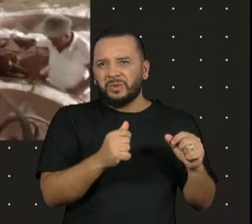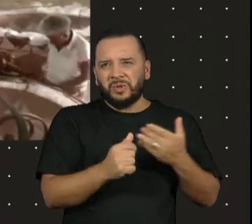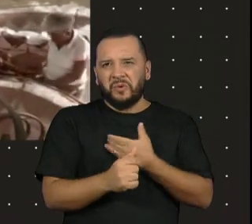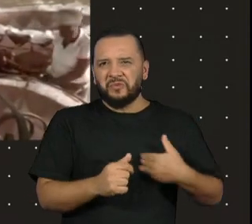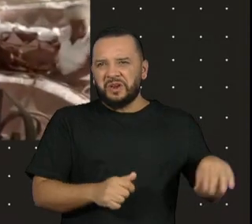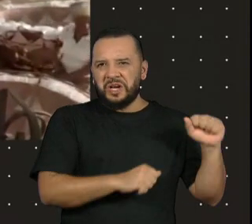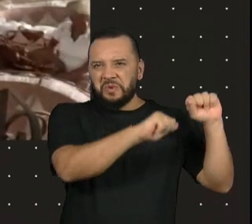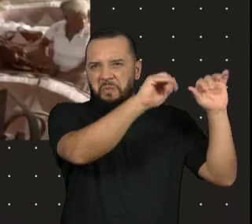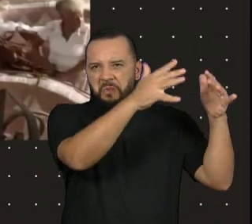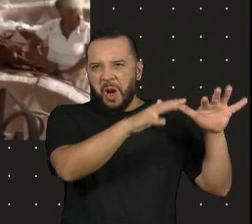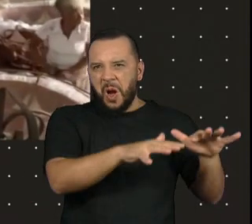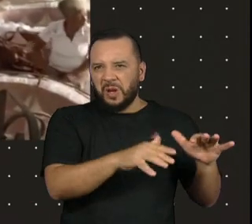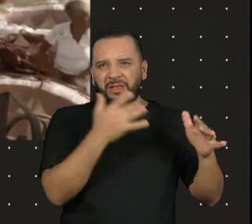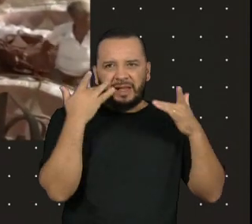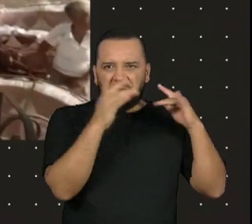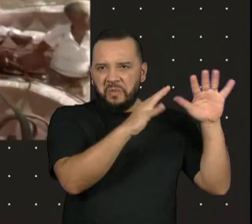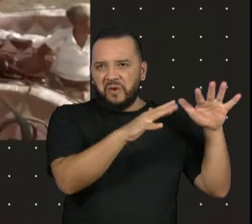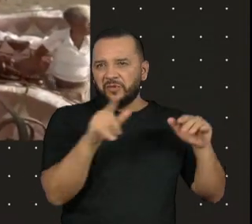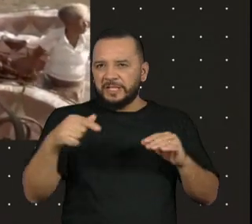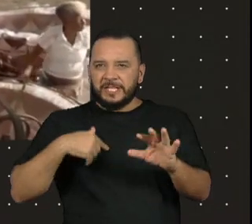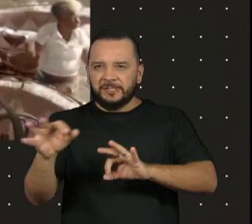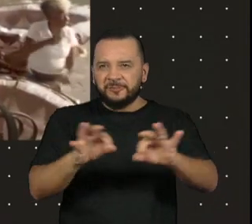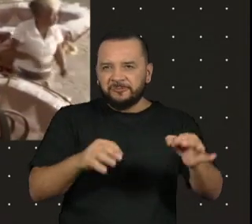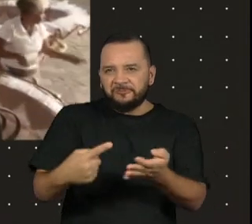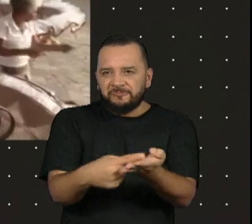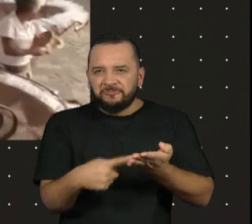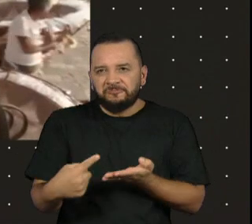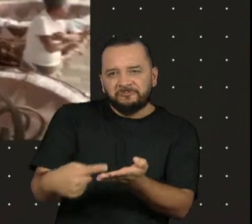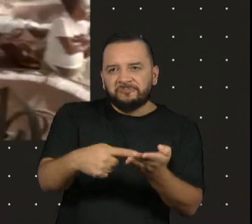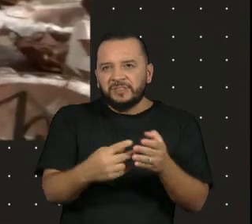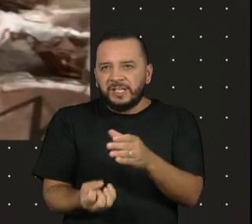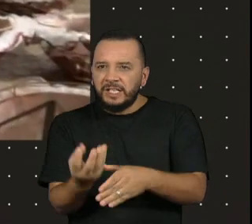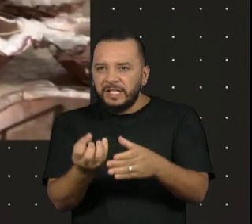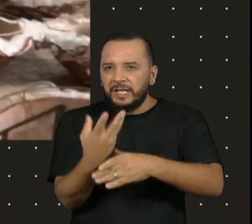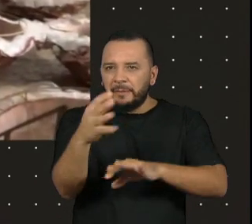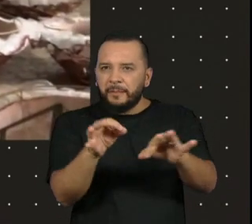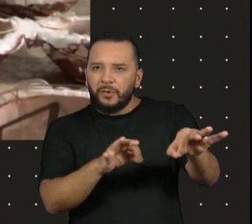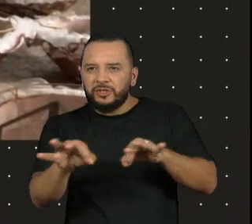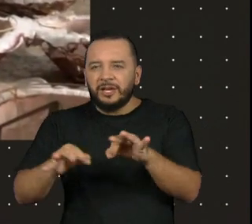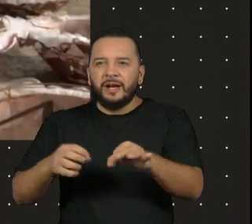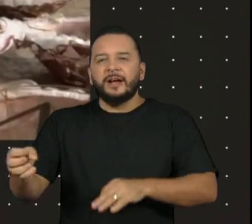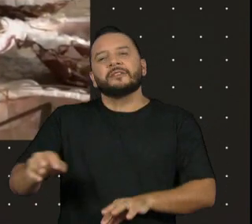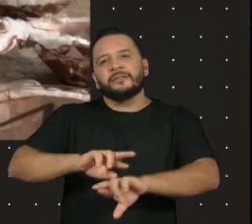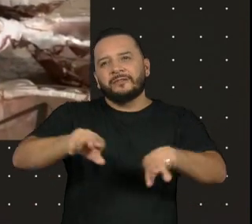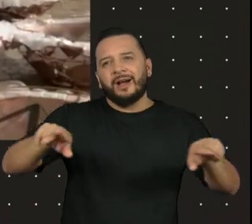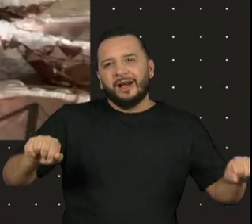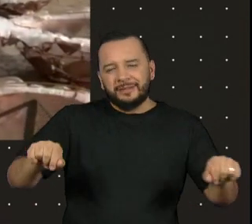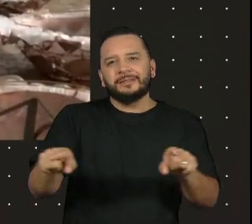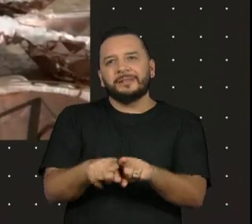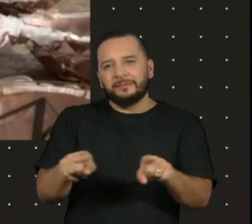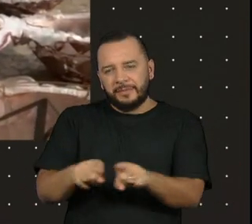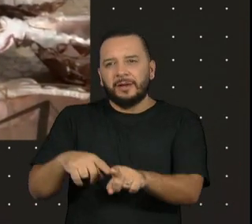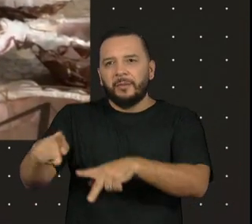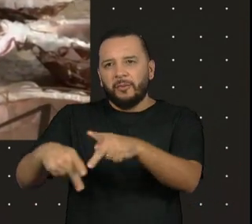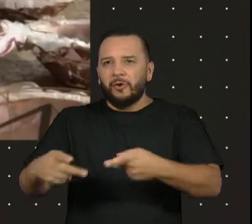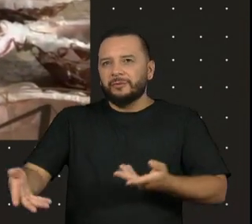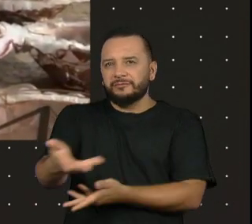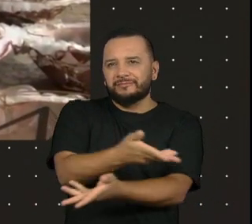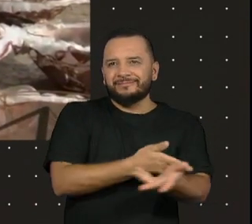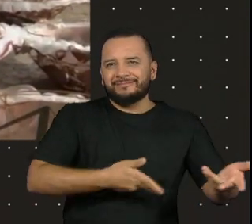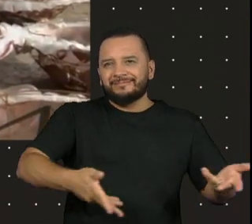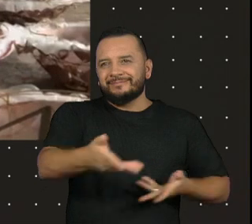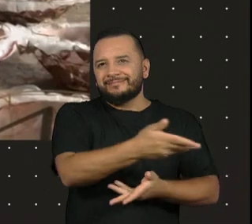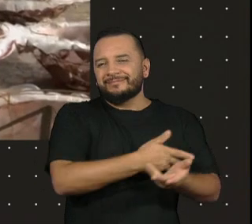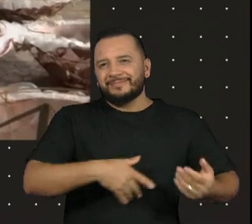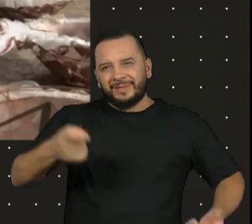articulador cultural como você à frente de grandes projetos e dividindo com a população ideias que podem